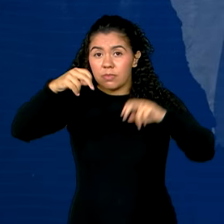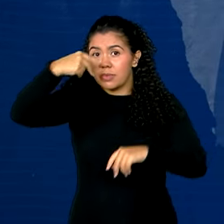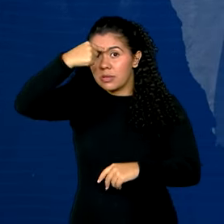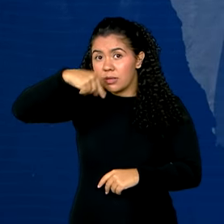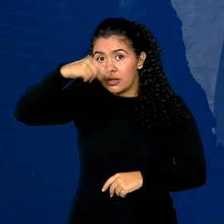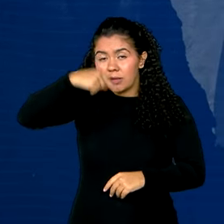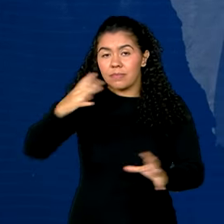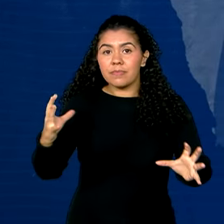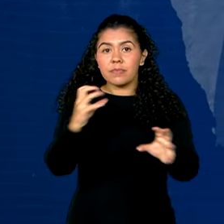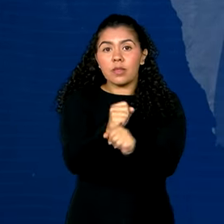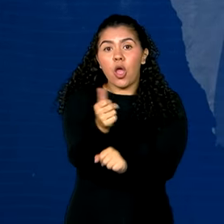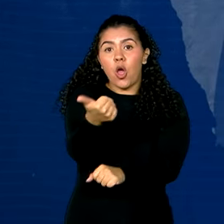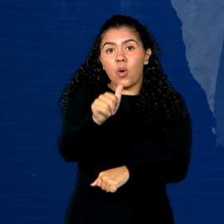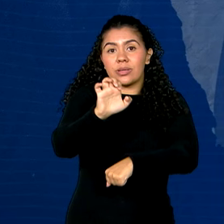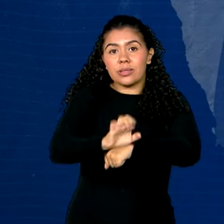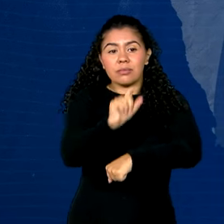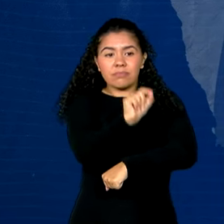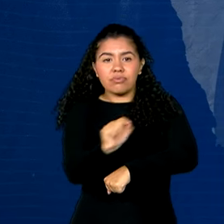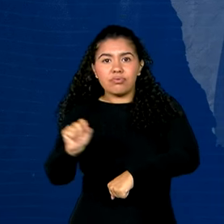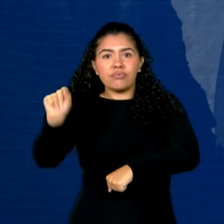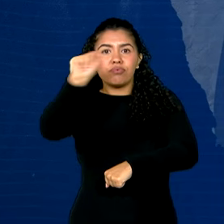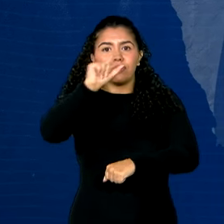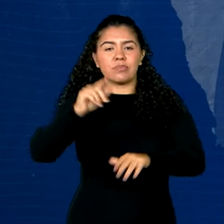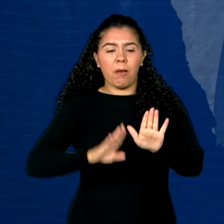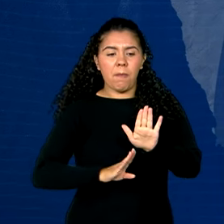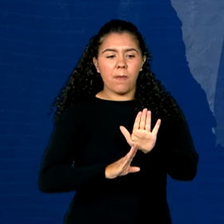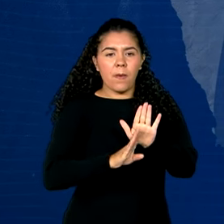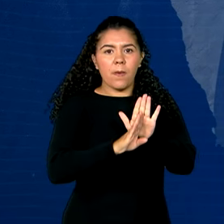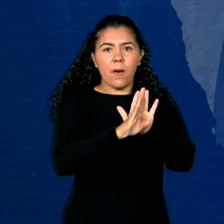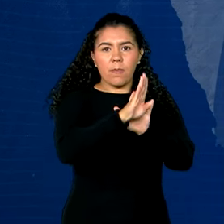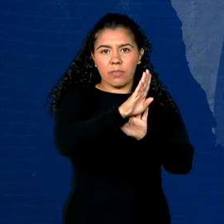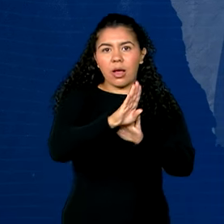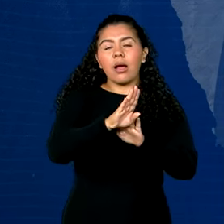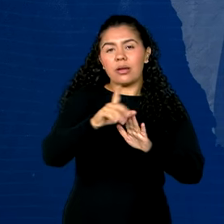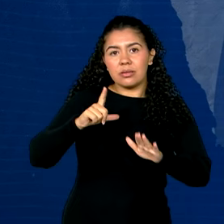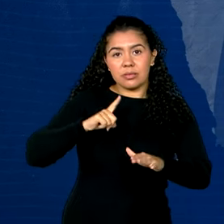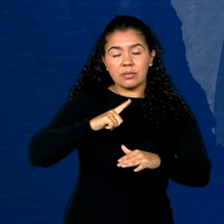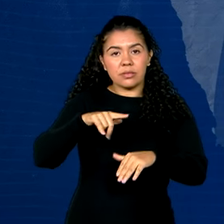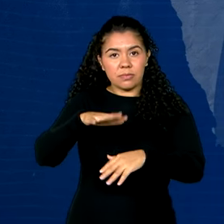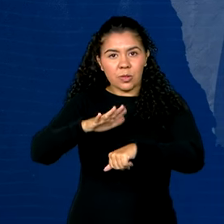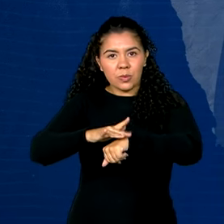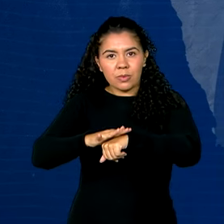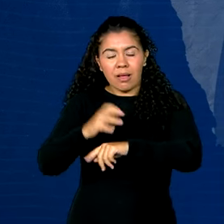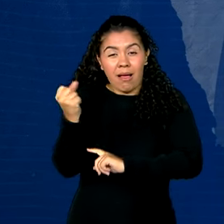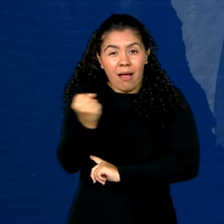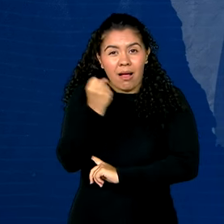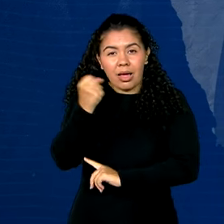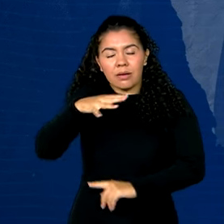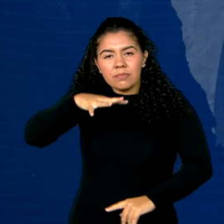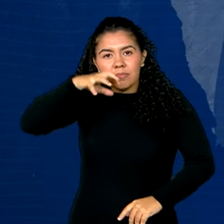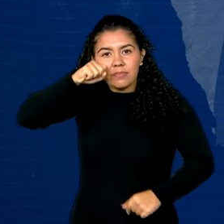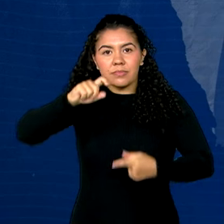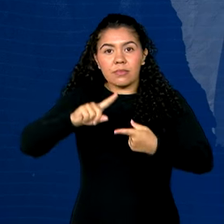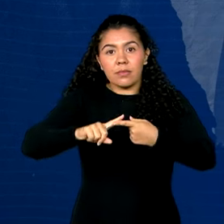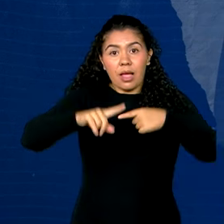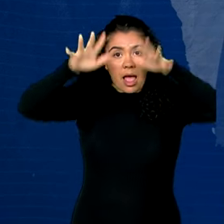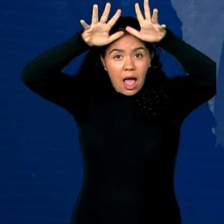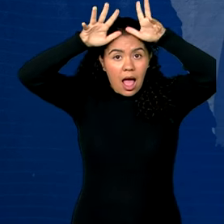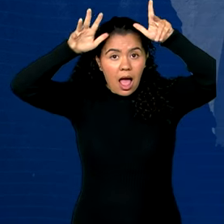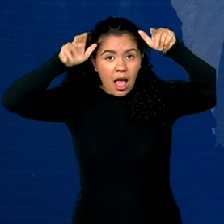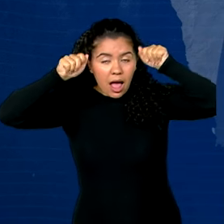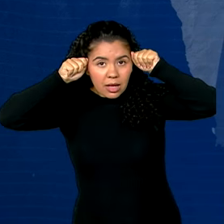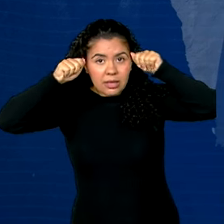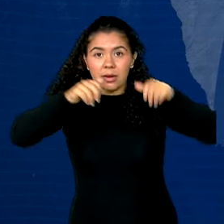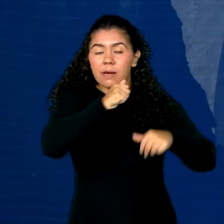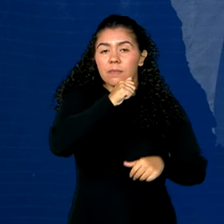estados apresentam crescimento de síndrome respiratória aguda grave. Acre, Amapá, Amazonas,